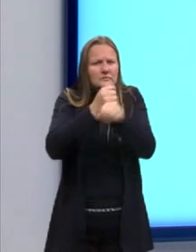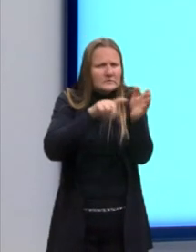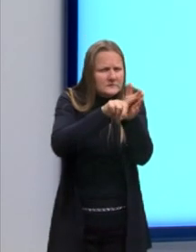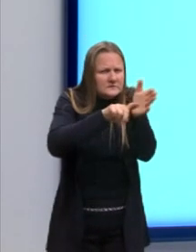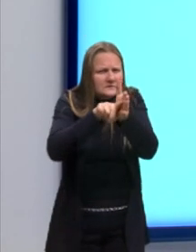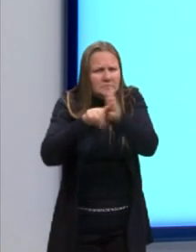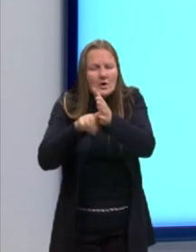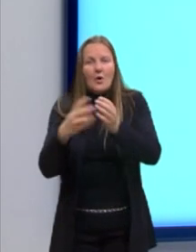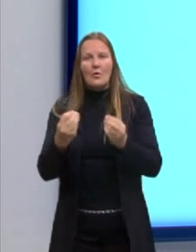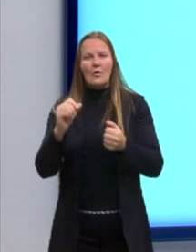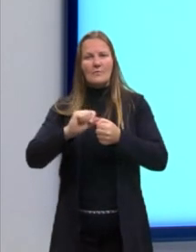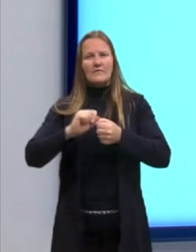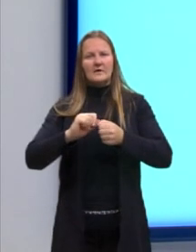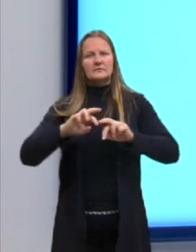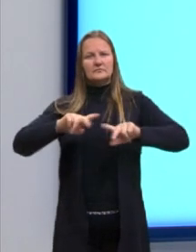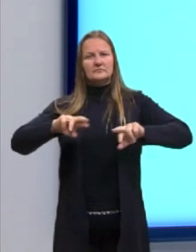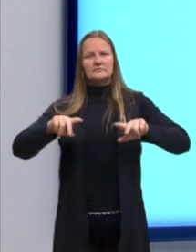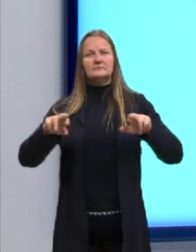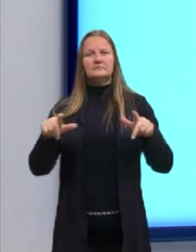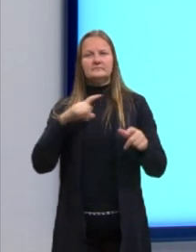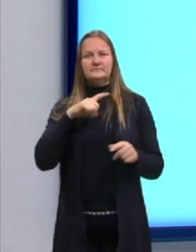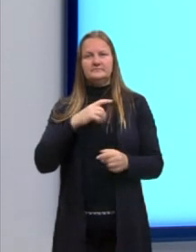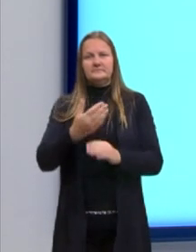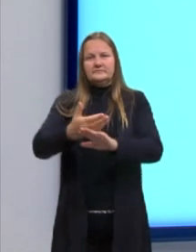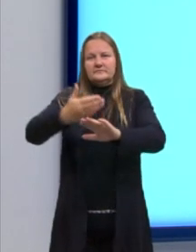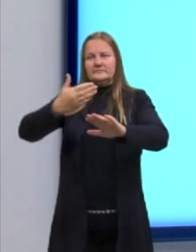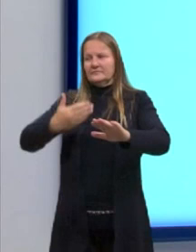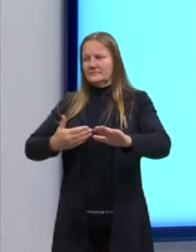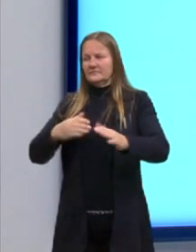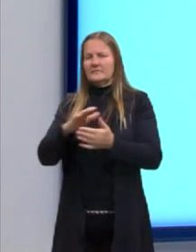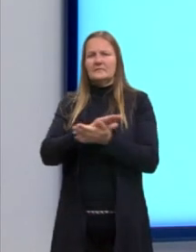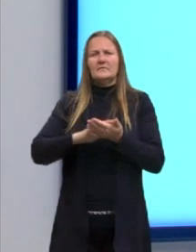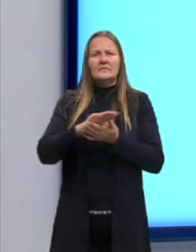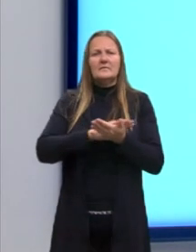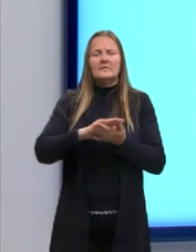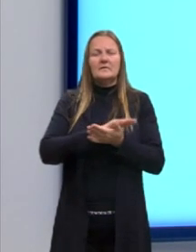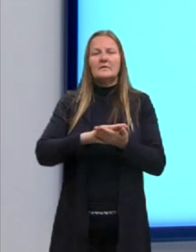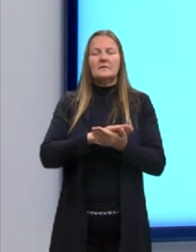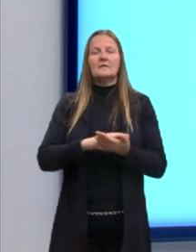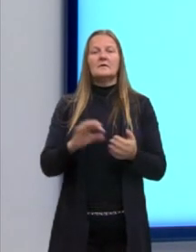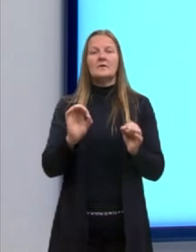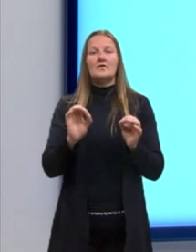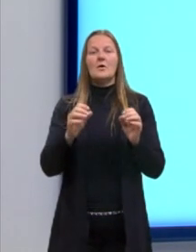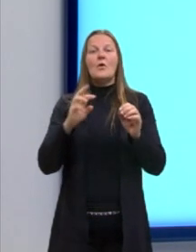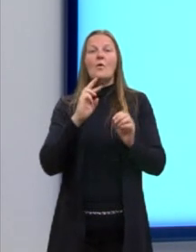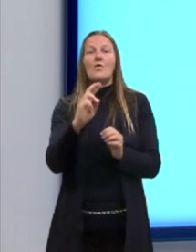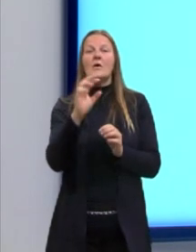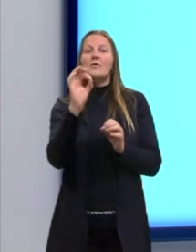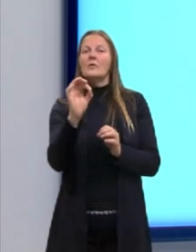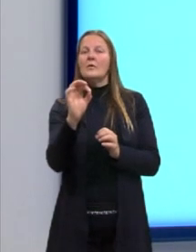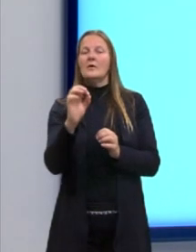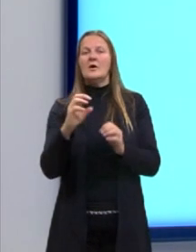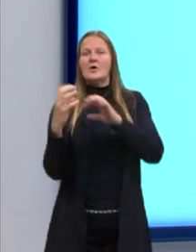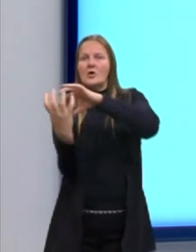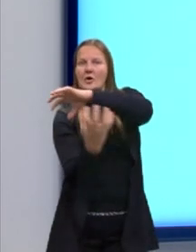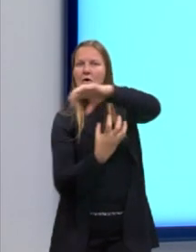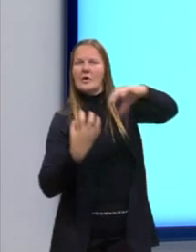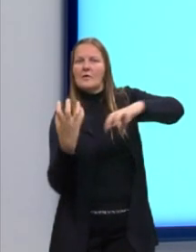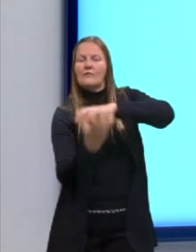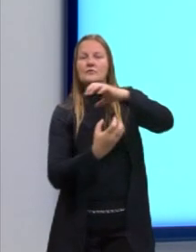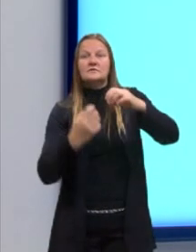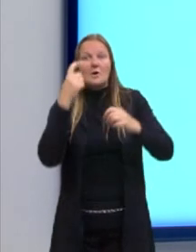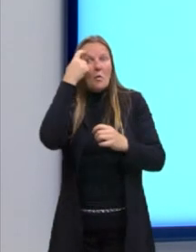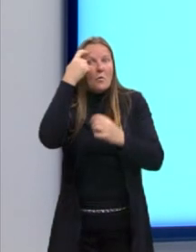maneiras de realizar coisas que antes pareciam impossíveis. O resultado é uma revolução como nenhuma